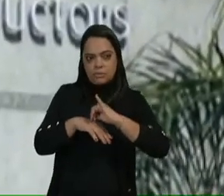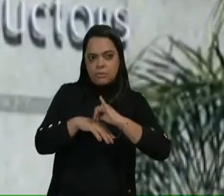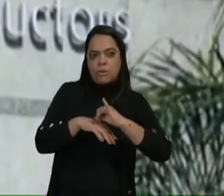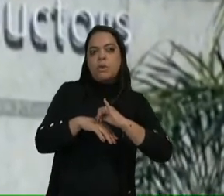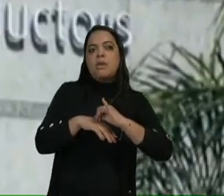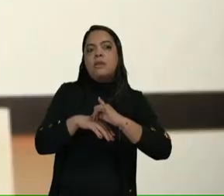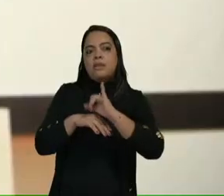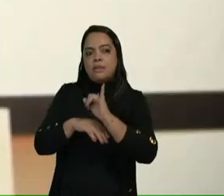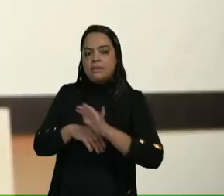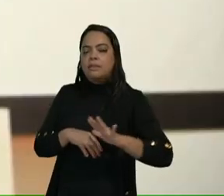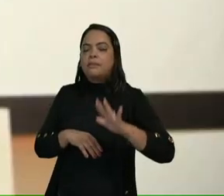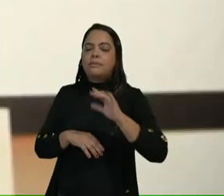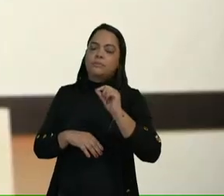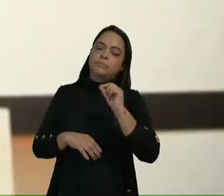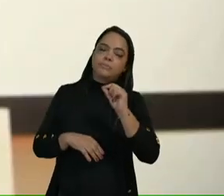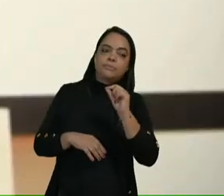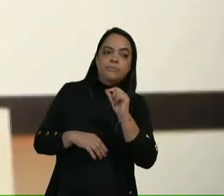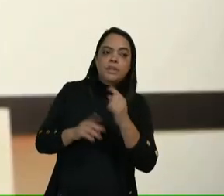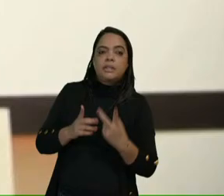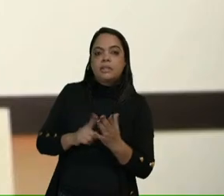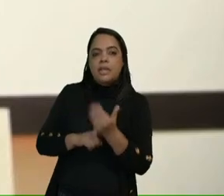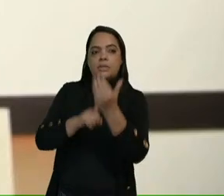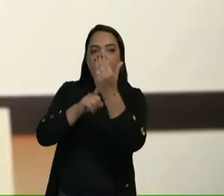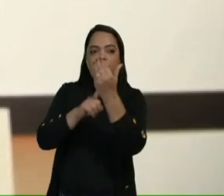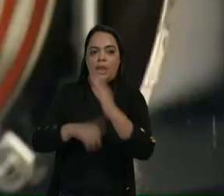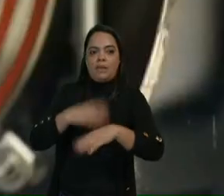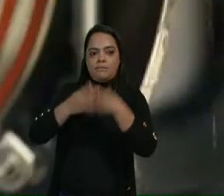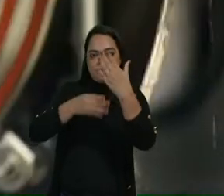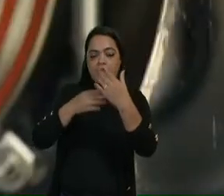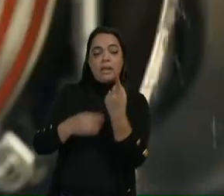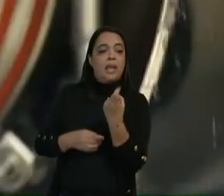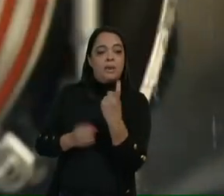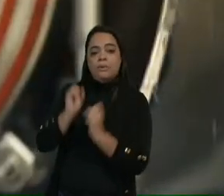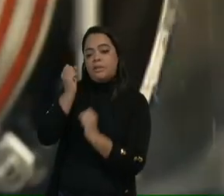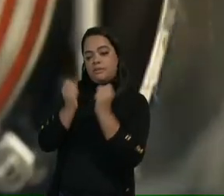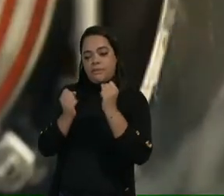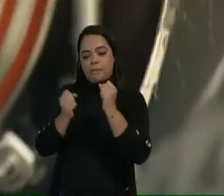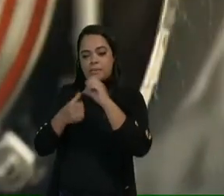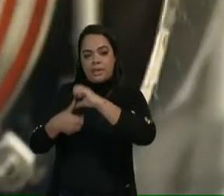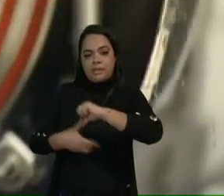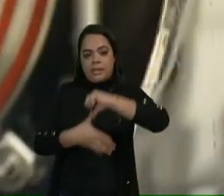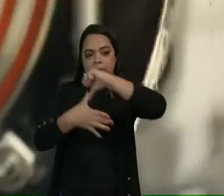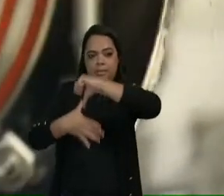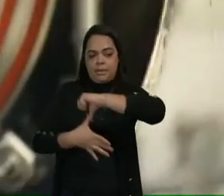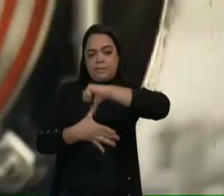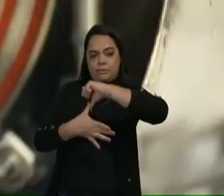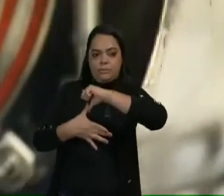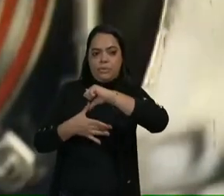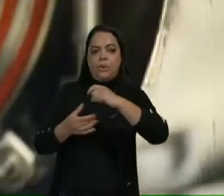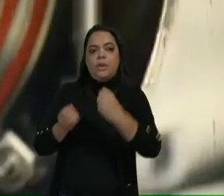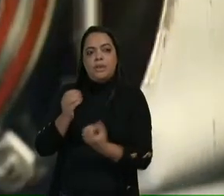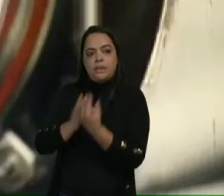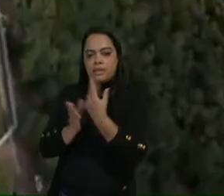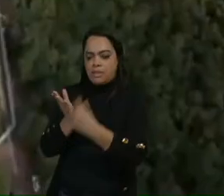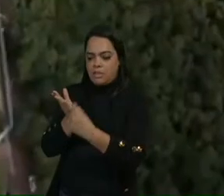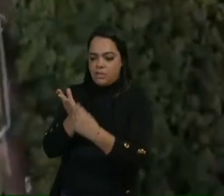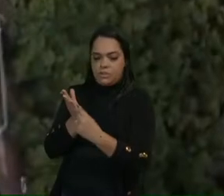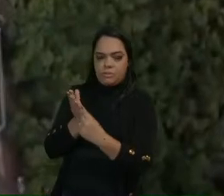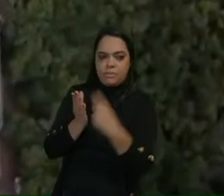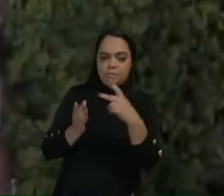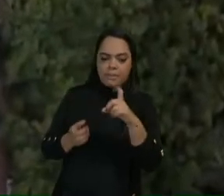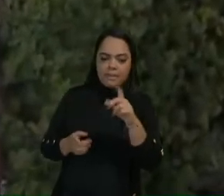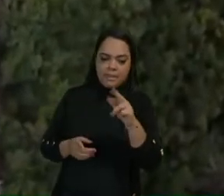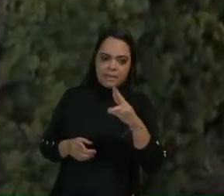Eletrônica Avançada é a única fábrica de semicondutores da América do Sul. Produz chips para pedágios e para rastrear animais. A